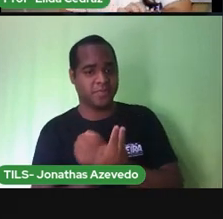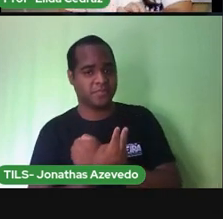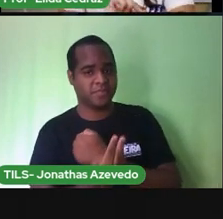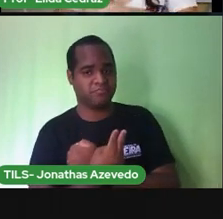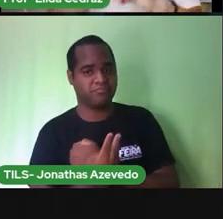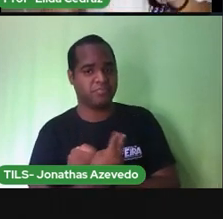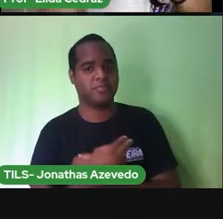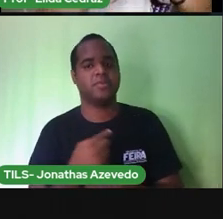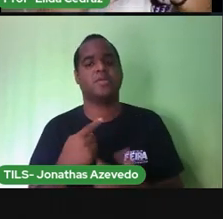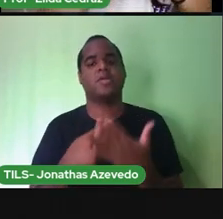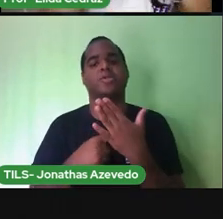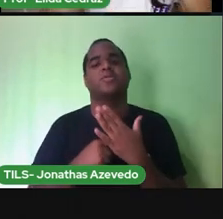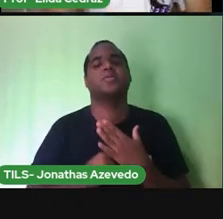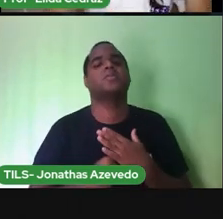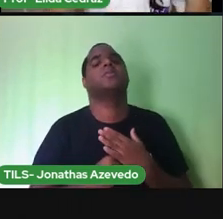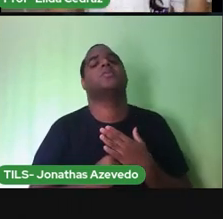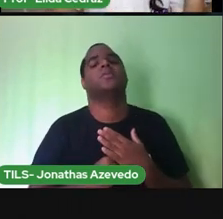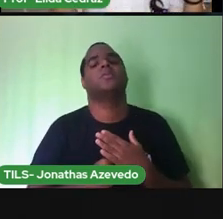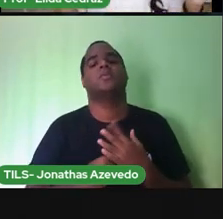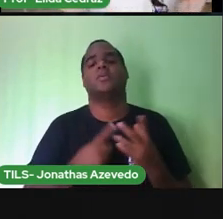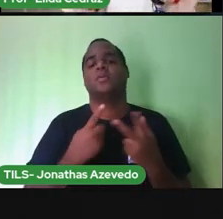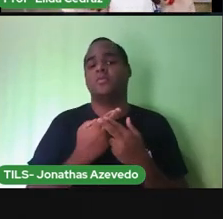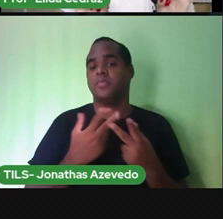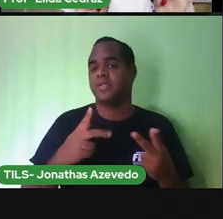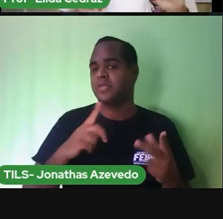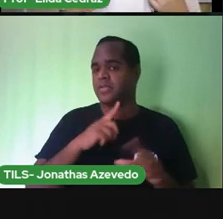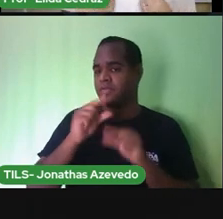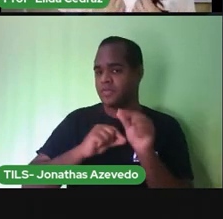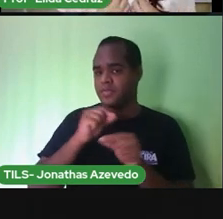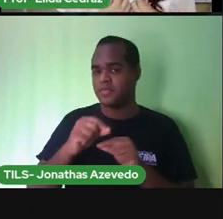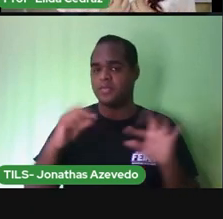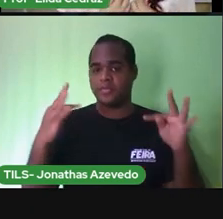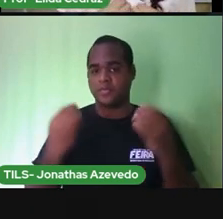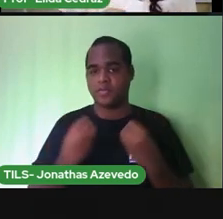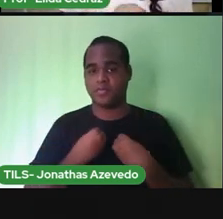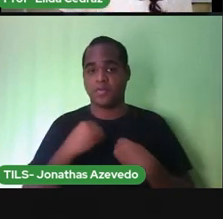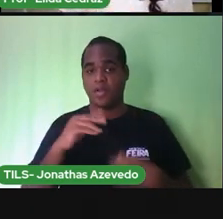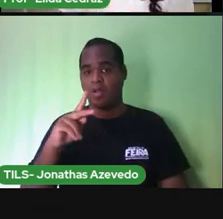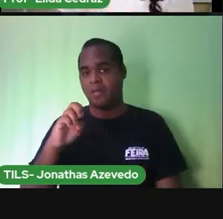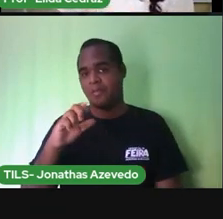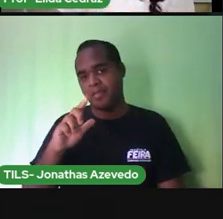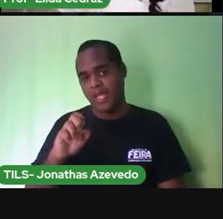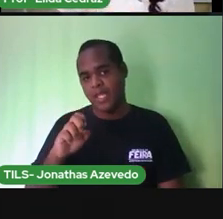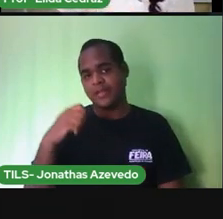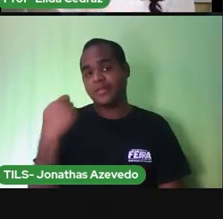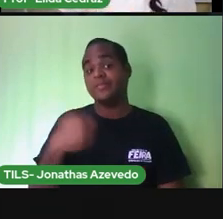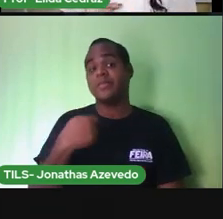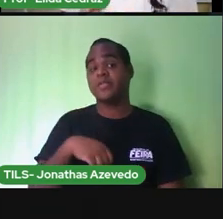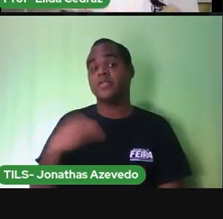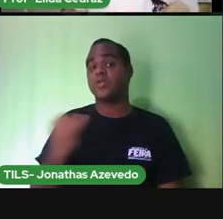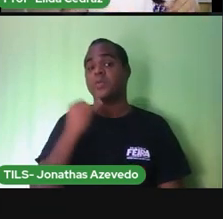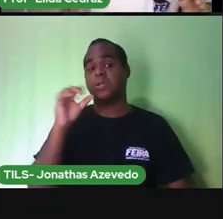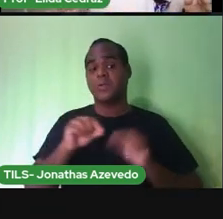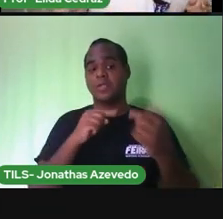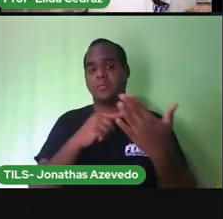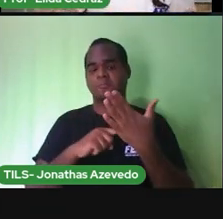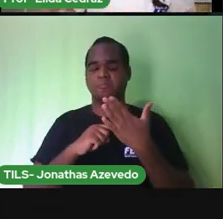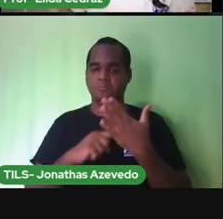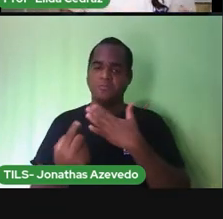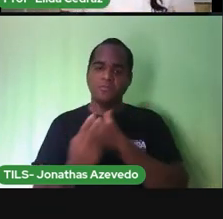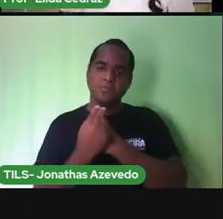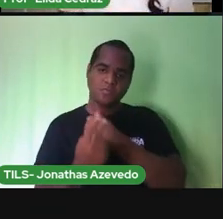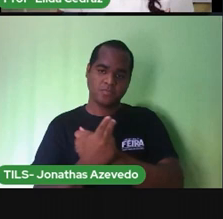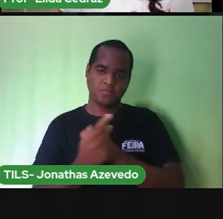A nossa pele é o maior órgão que nós temos. Ele precisa ser bem cuidado. O